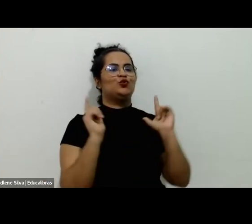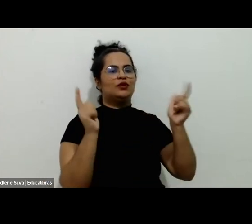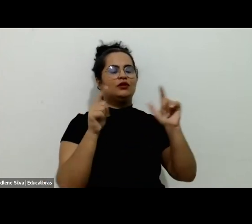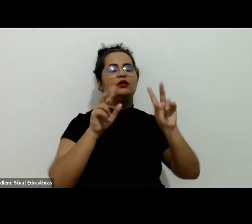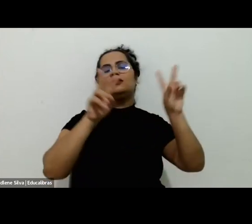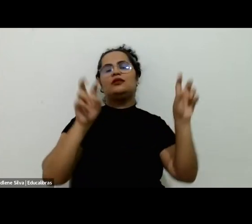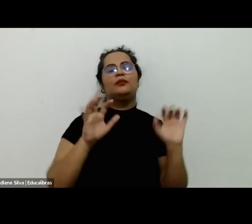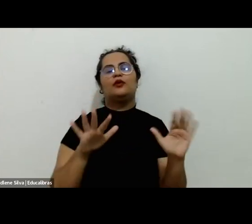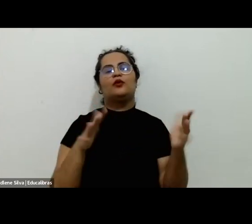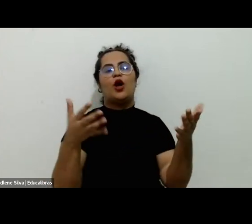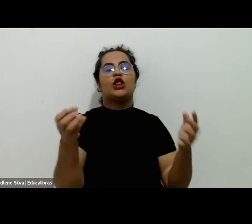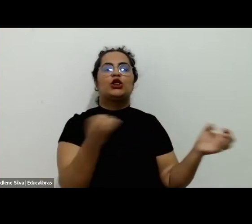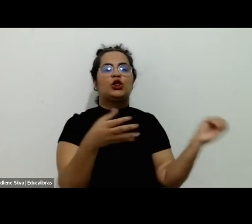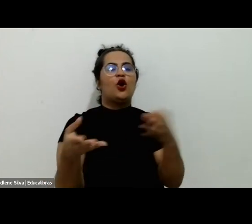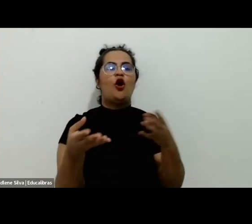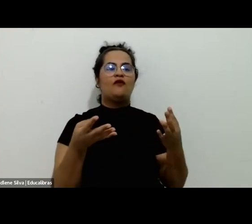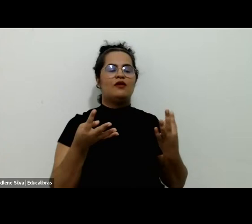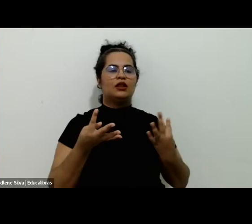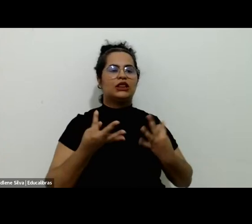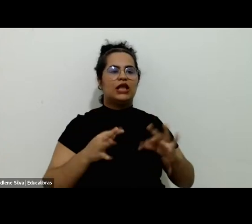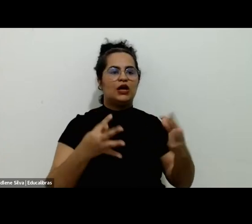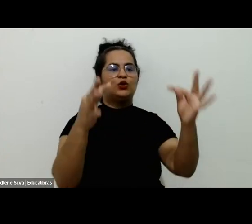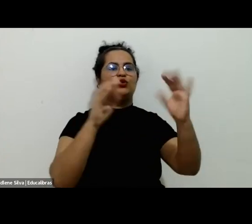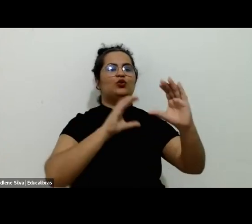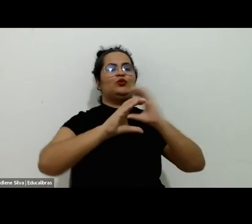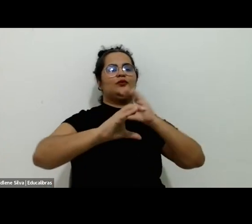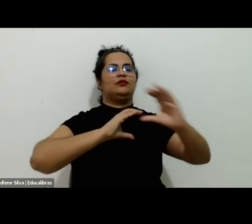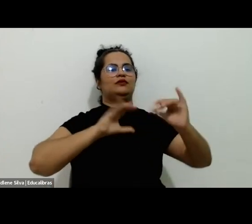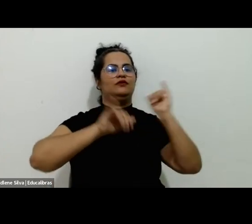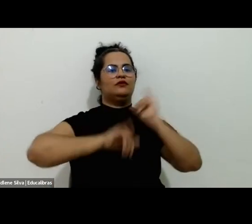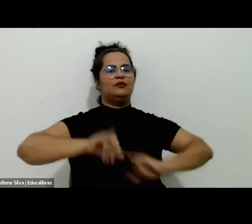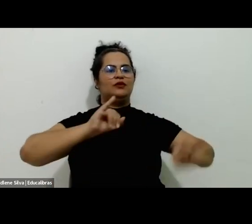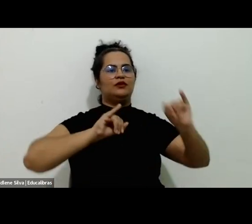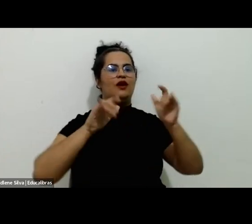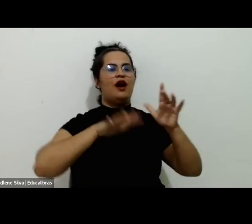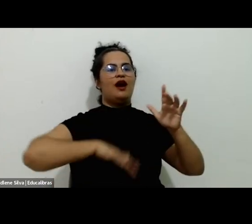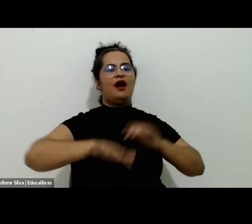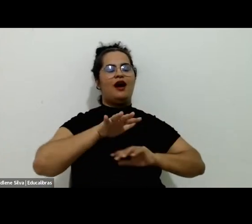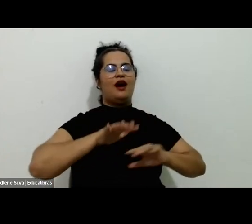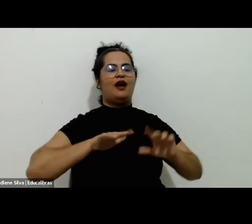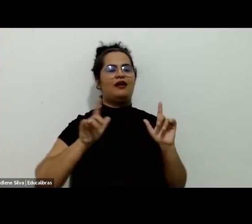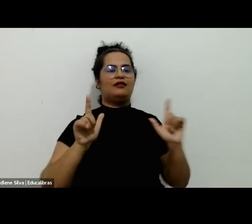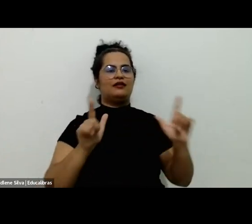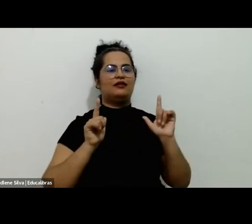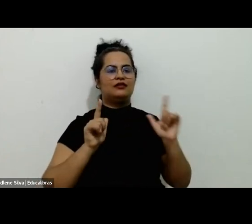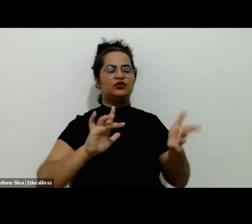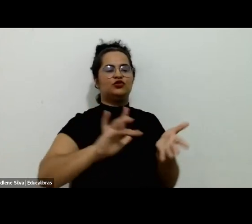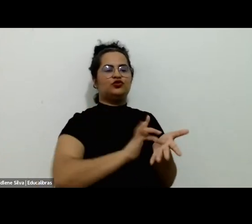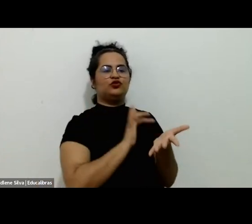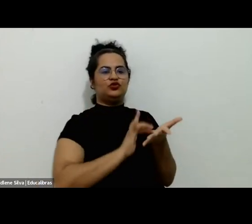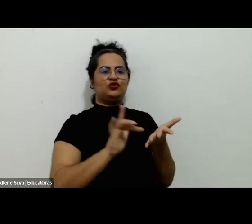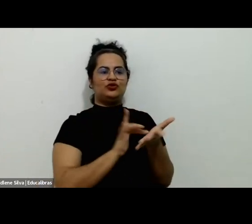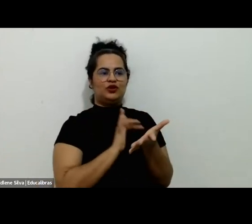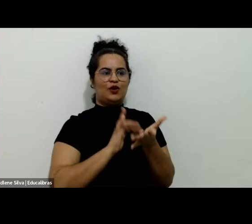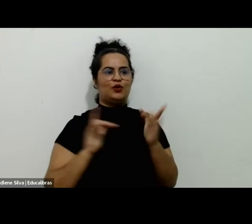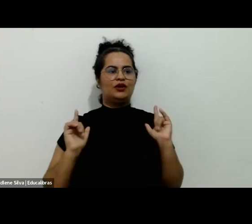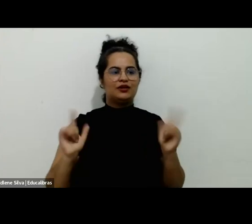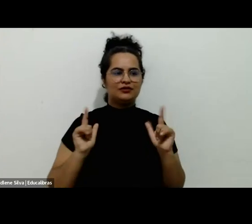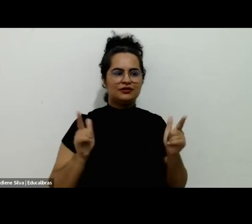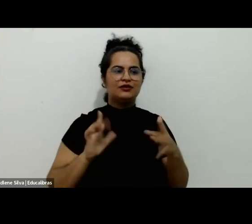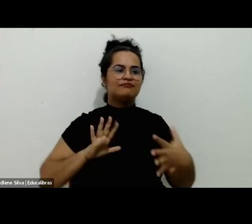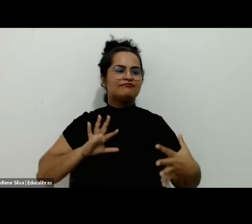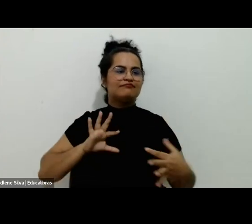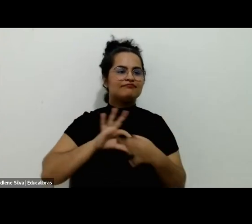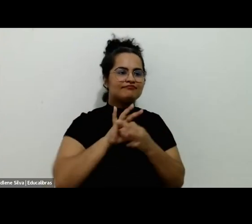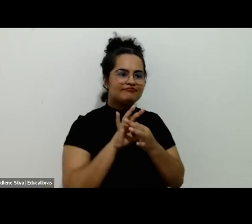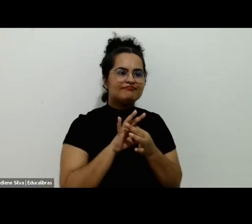as novas tecnologias de comunicação e informação no lazer, ou seja, a questão do lazer digital, que tem um alinhamento total,